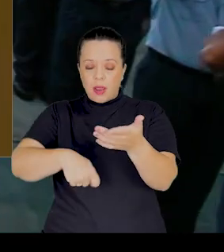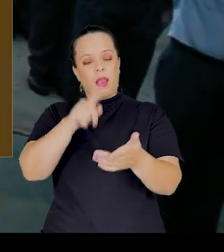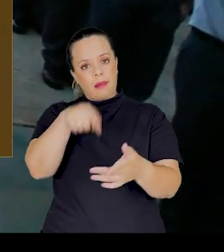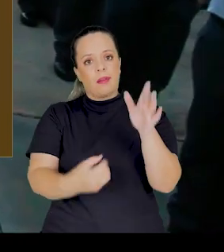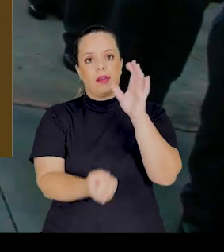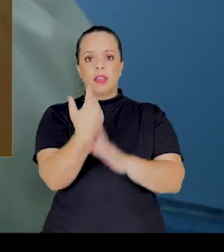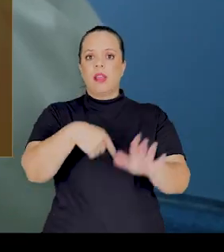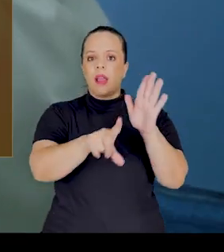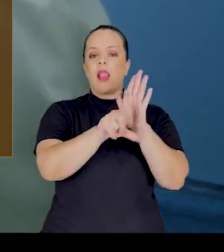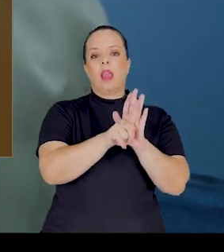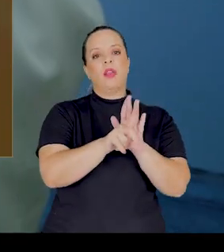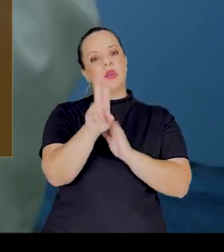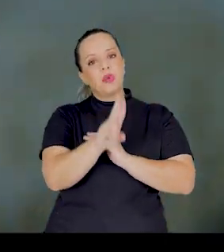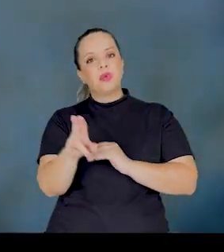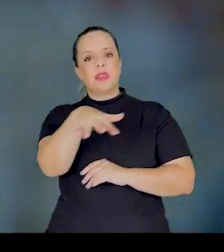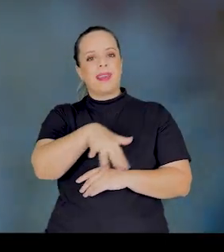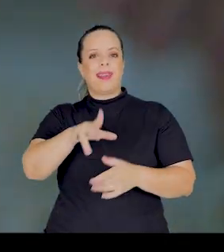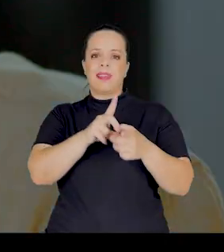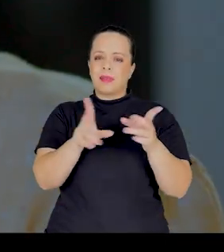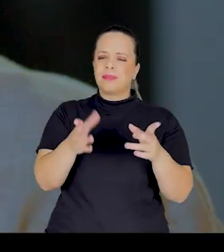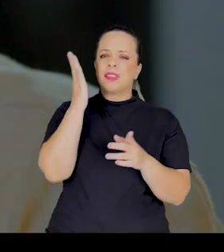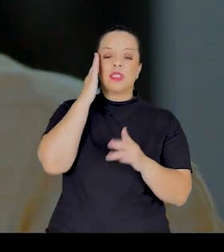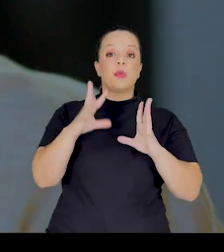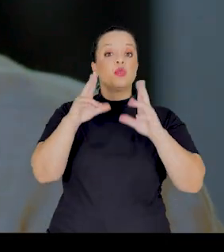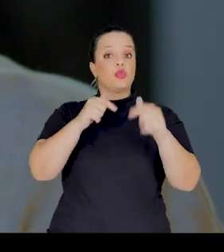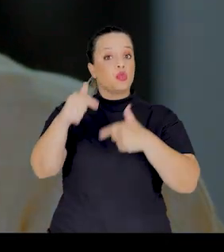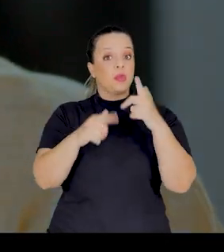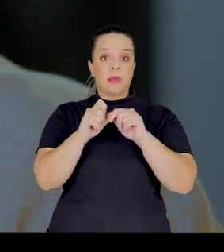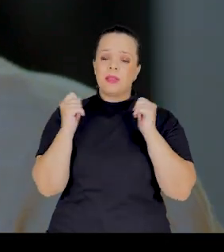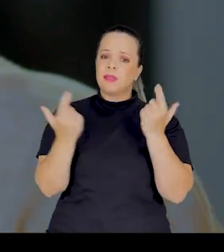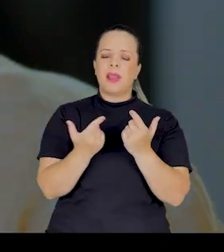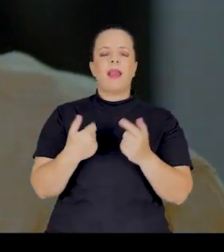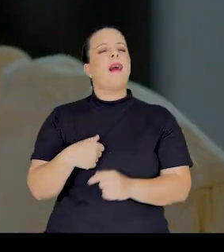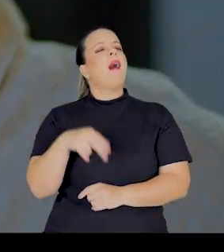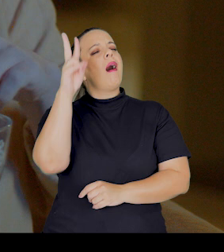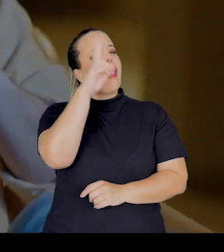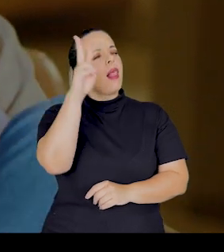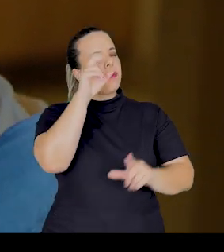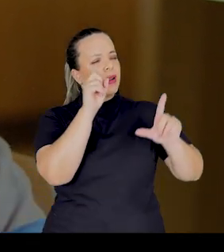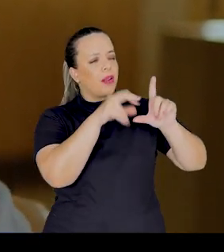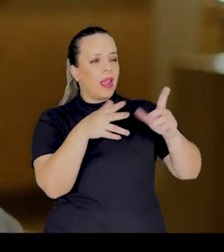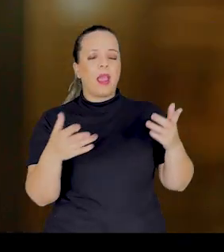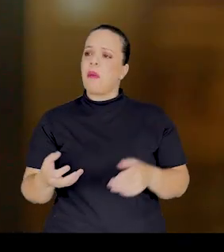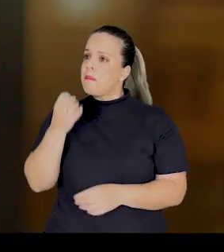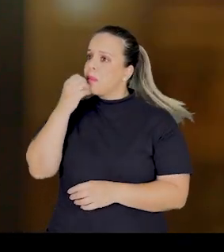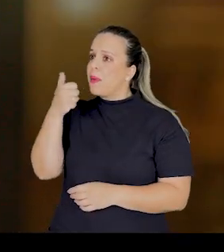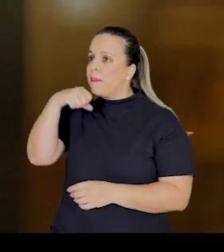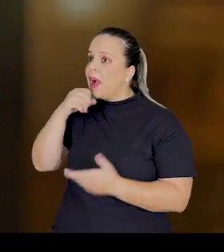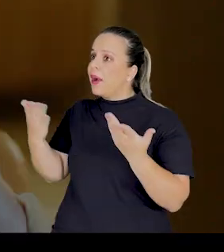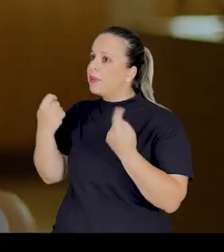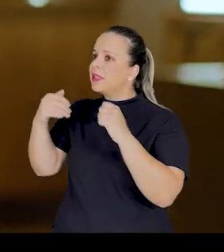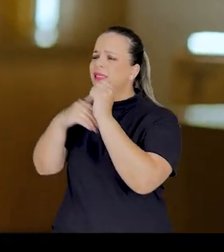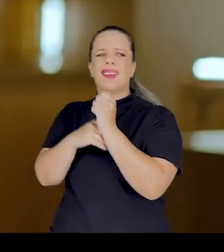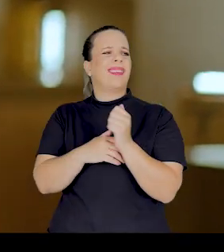torna-se uma lei, instrumento da democracia. Fique por dentro de tudo que a LMT faz. Lembrei do login. Bom, mãe, agora só